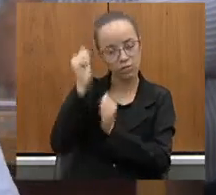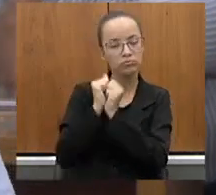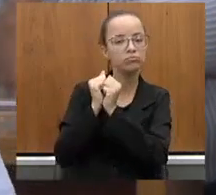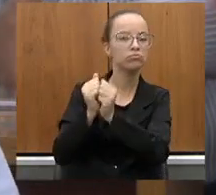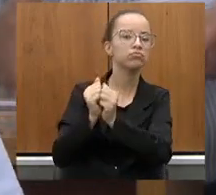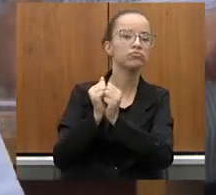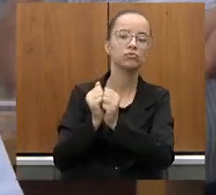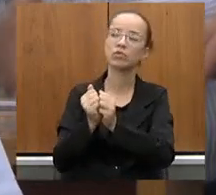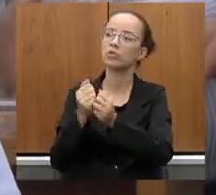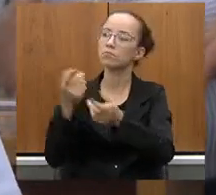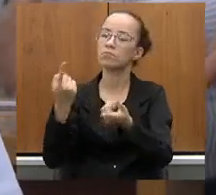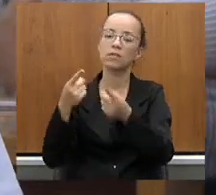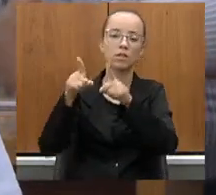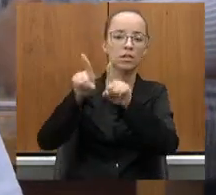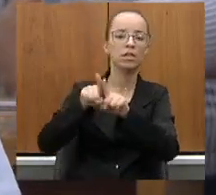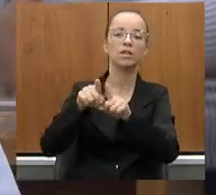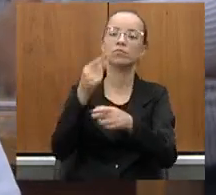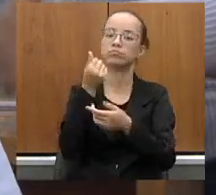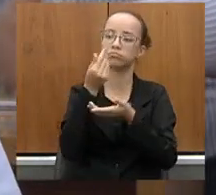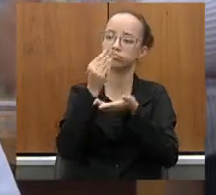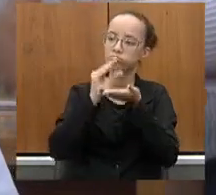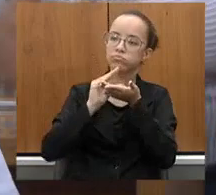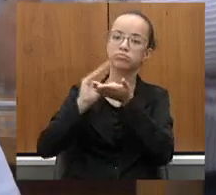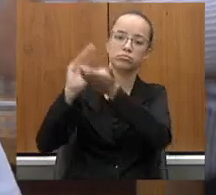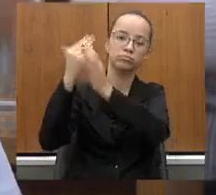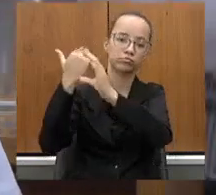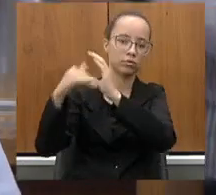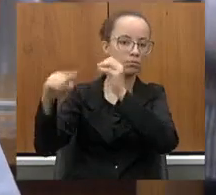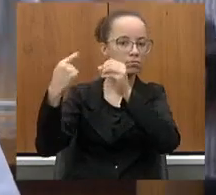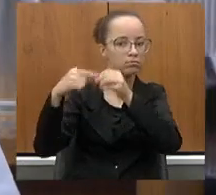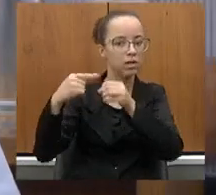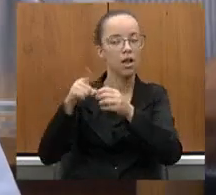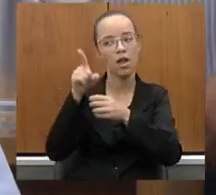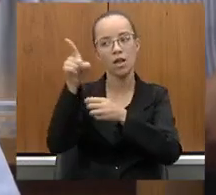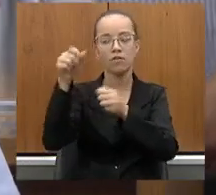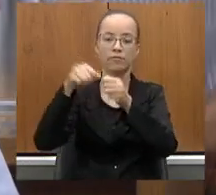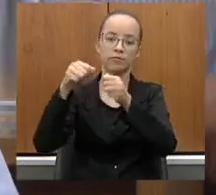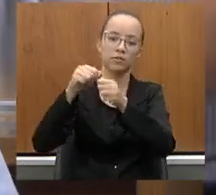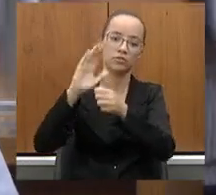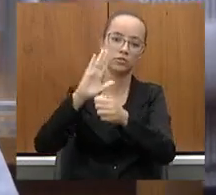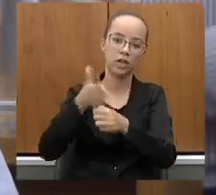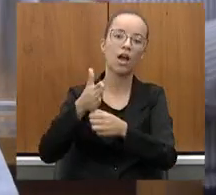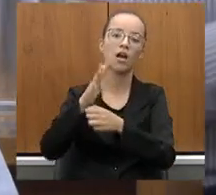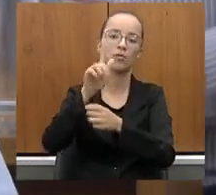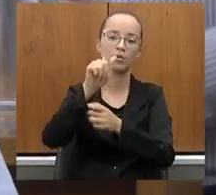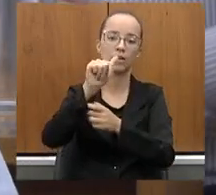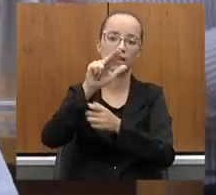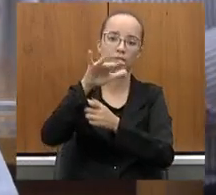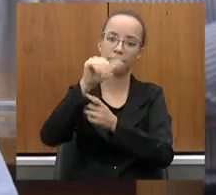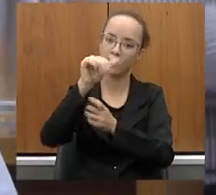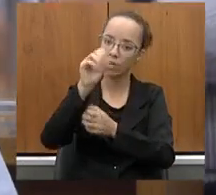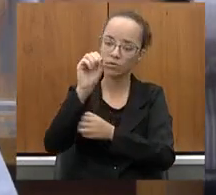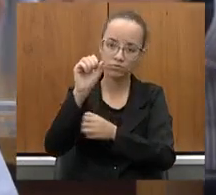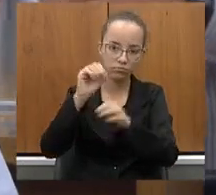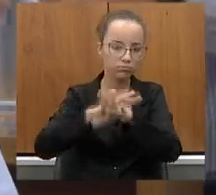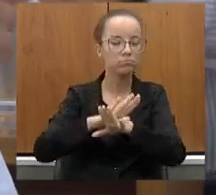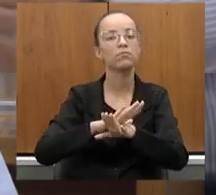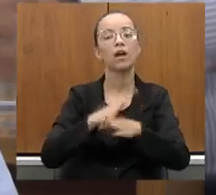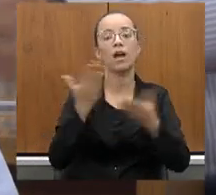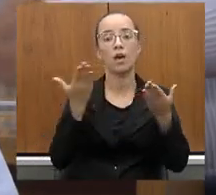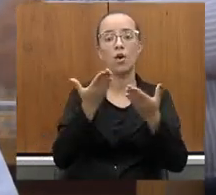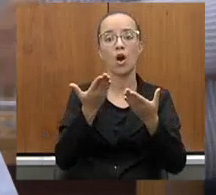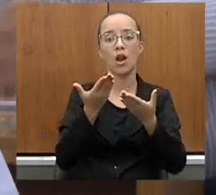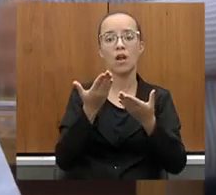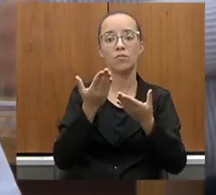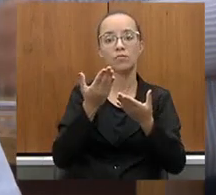fizemos uma parceria, transferimos recursos para a prefeitura, ele já fez os gabiões e agora estamos transferindo o resto